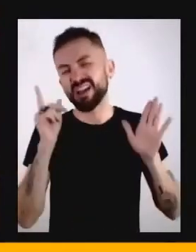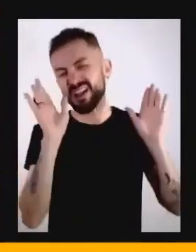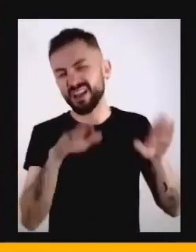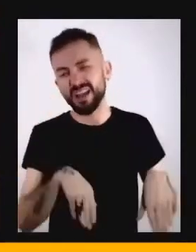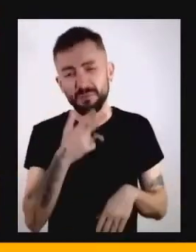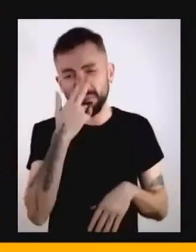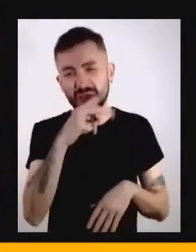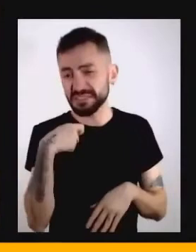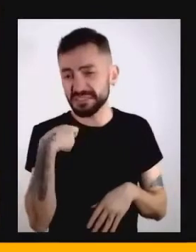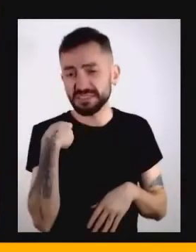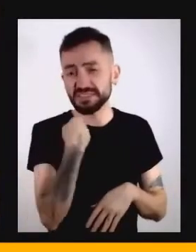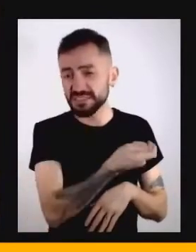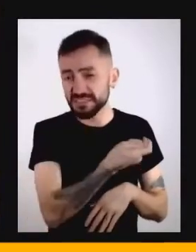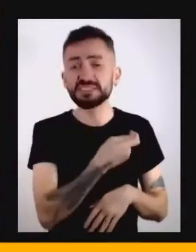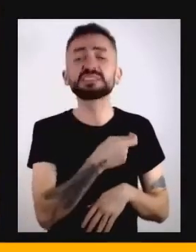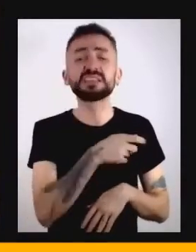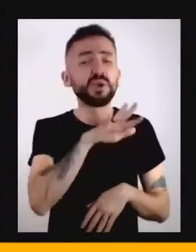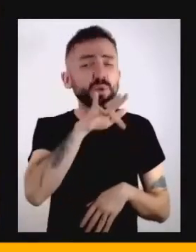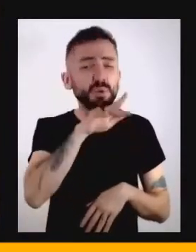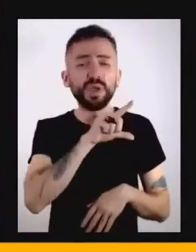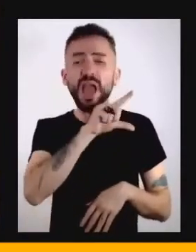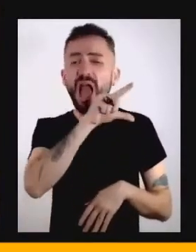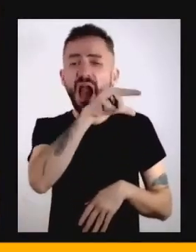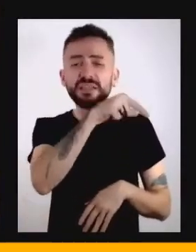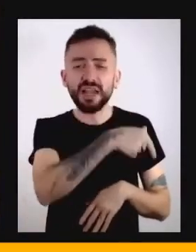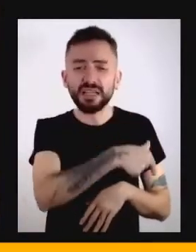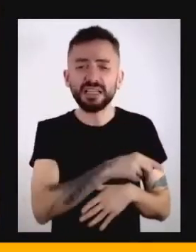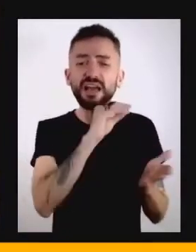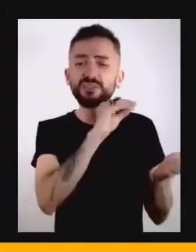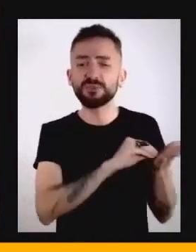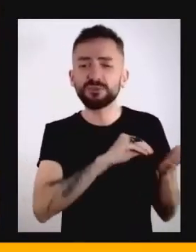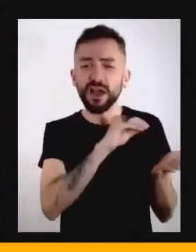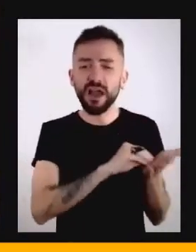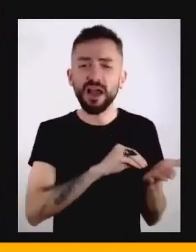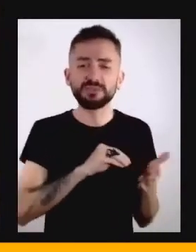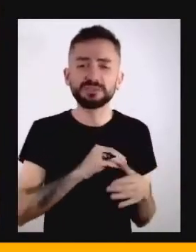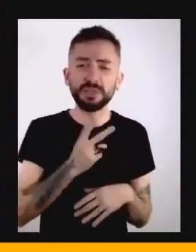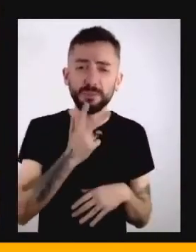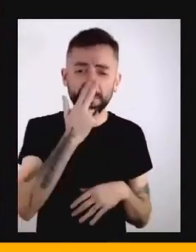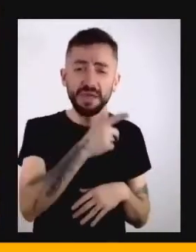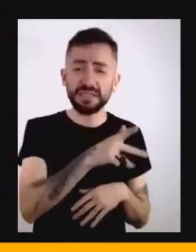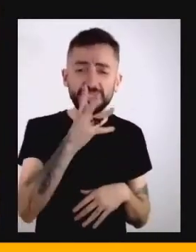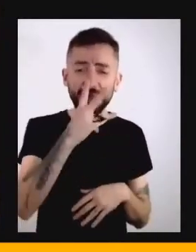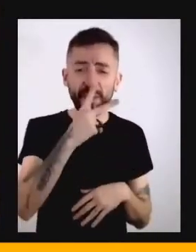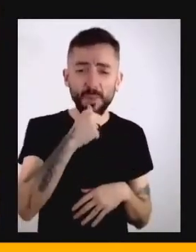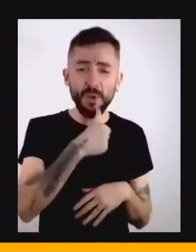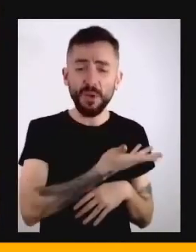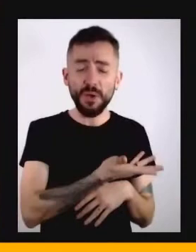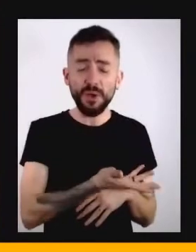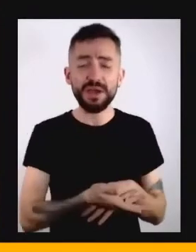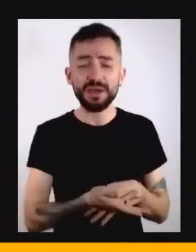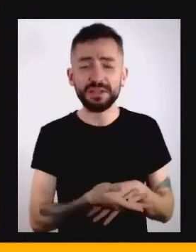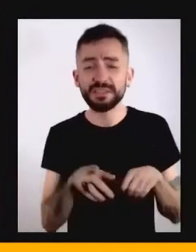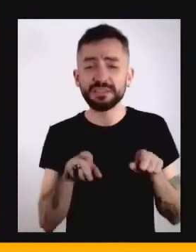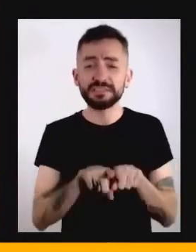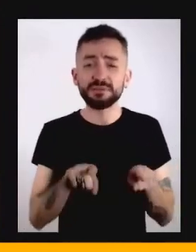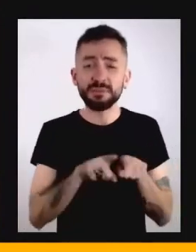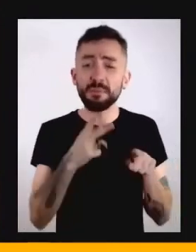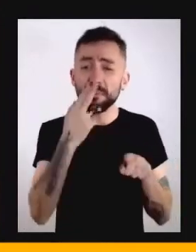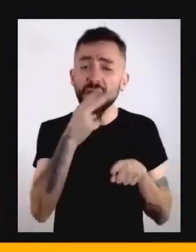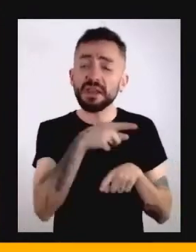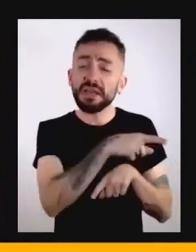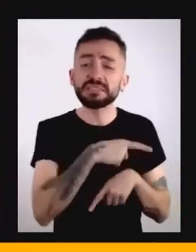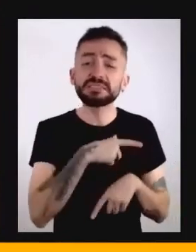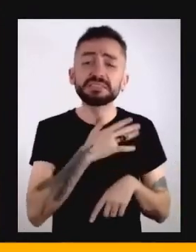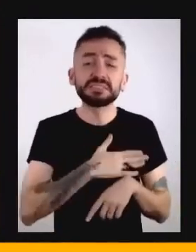que tivesse atrasado, algo que tivesse, os movimentos mais lentos tivessem desconectados desse